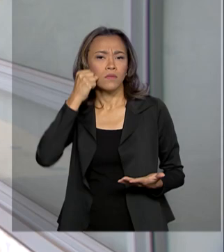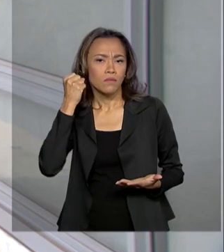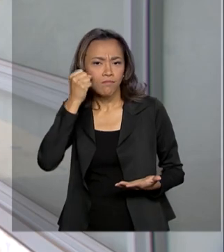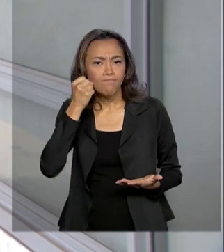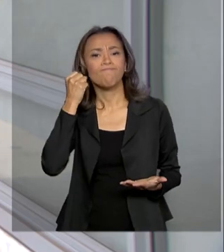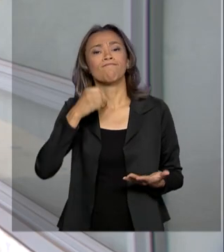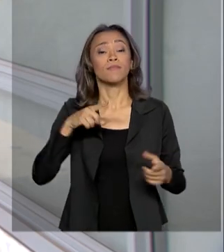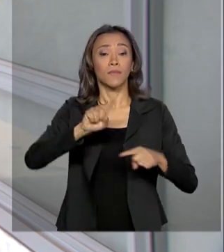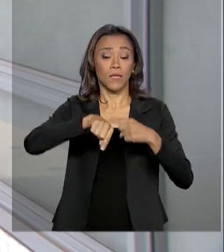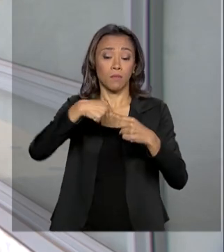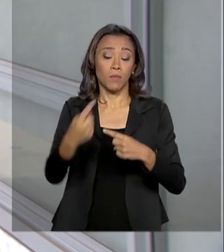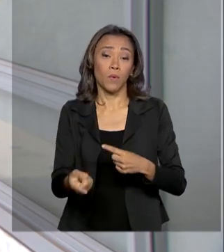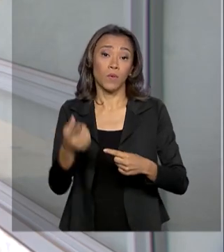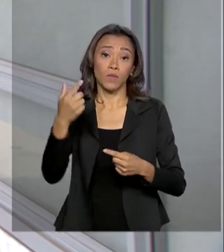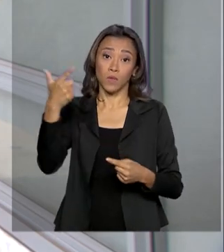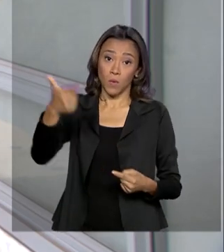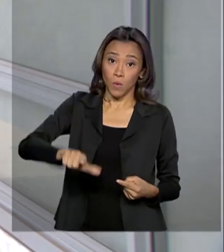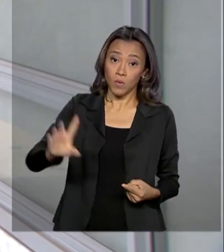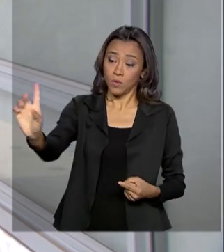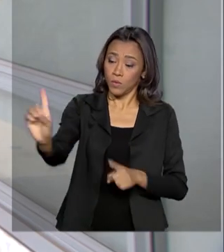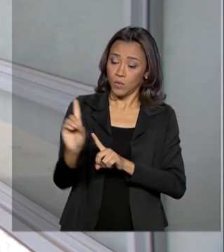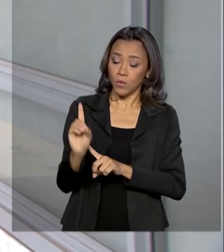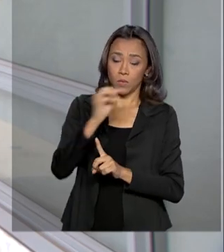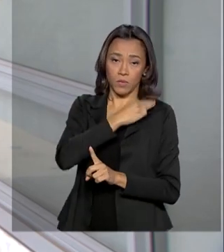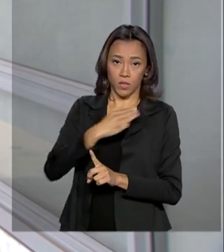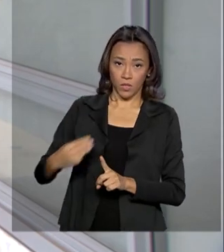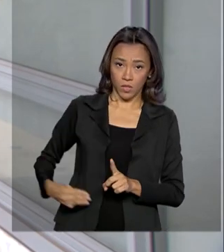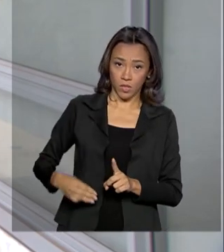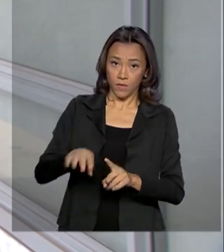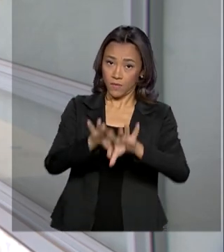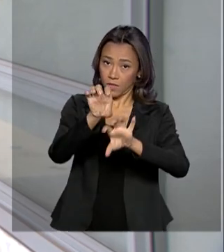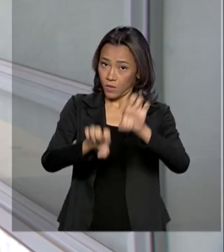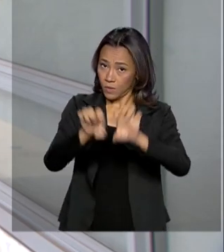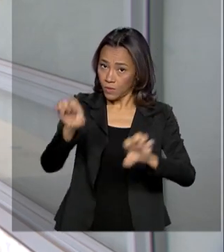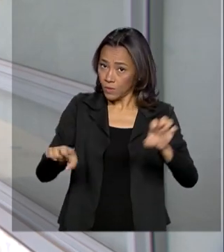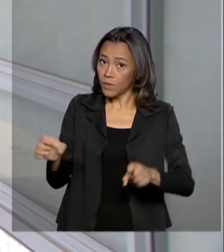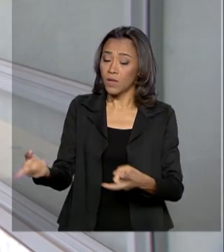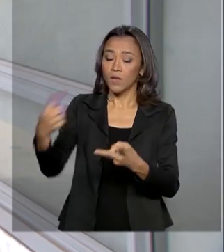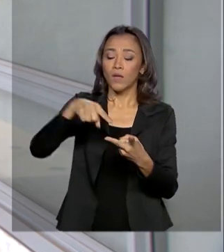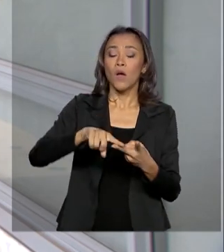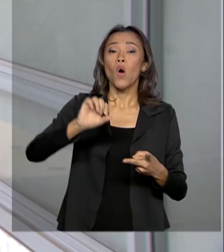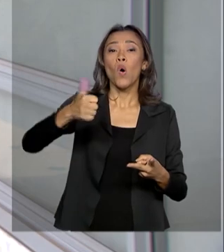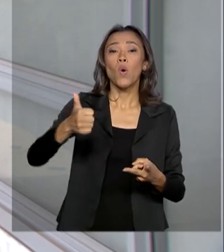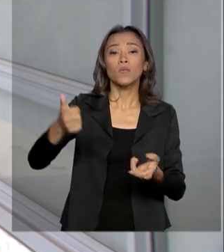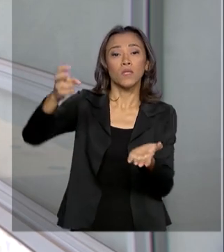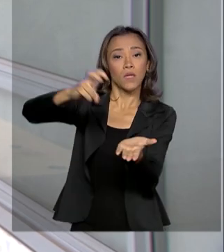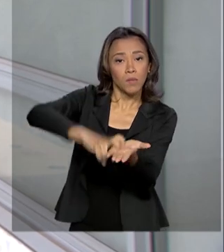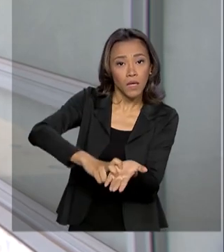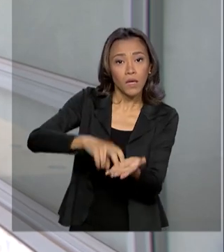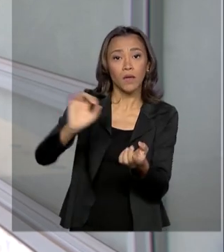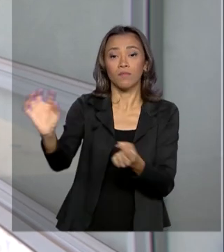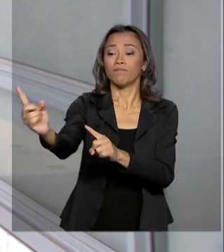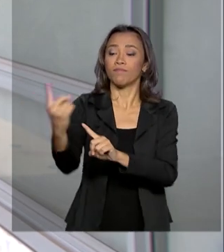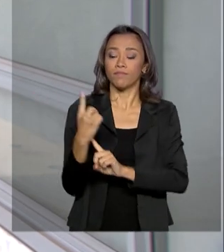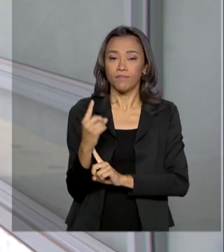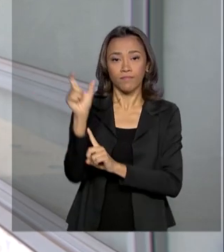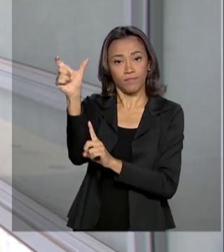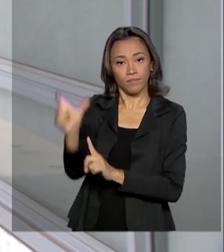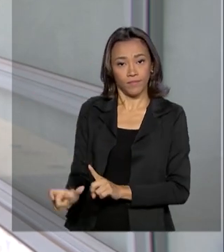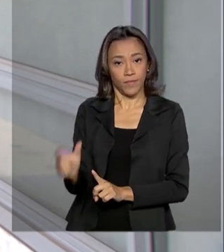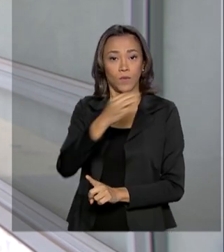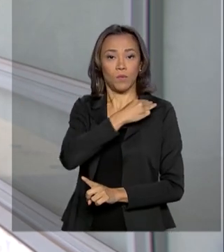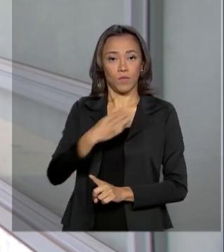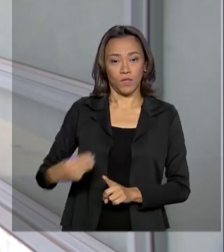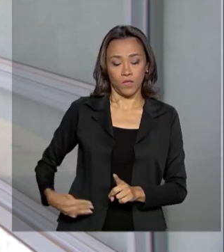Tarcísio Gomes de Freitas, ministro da Infraestrutura, e às 11h30 da manhã é a vez do ministro Sérgio Moro, da